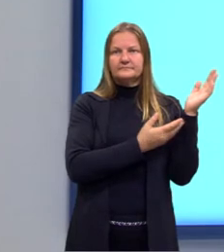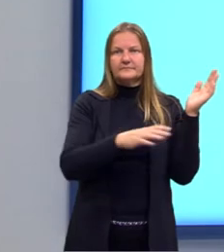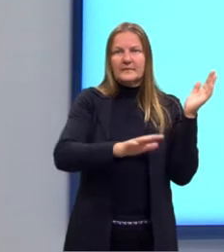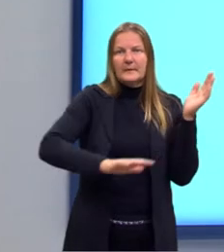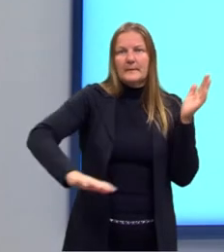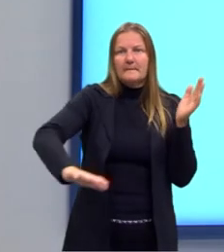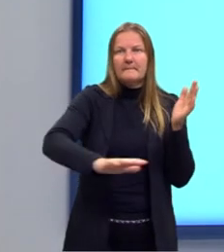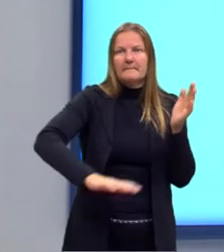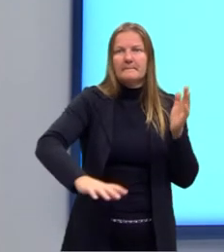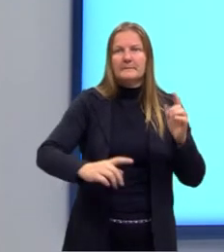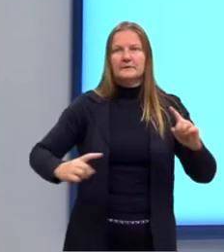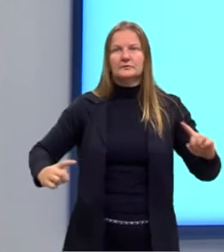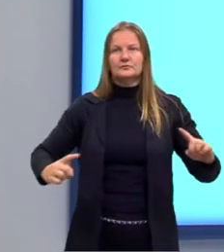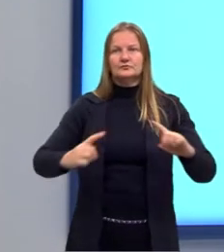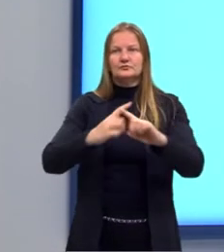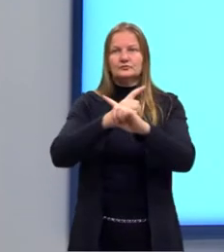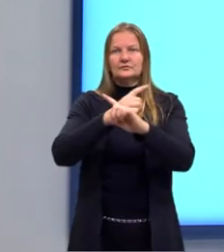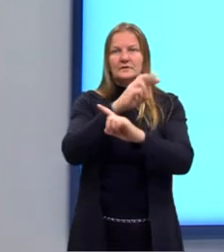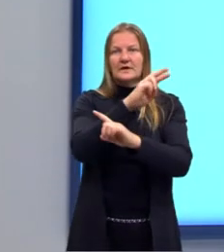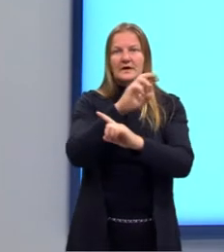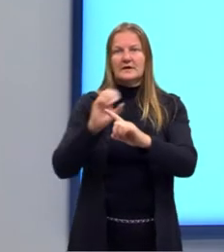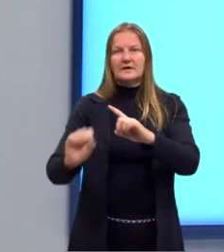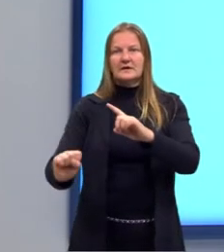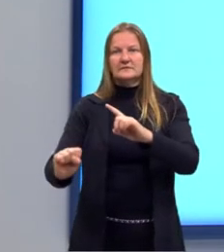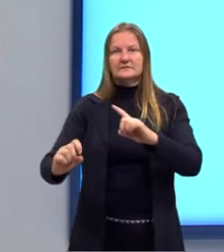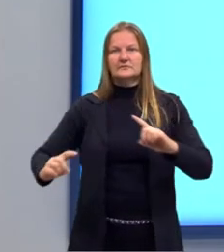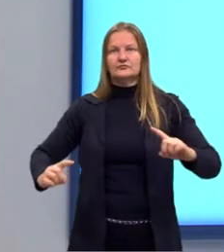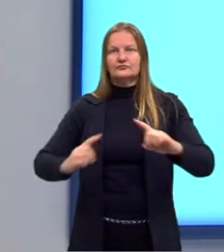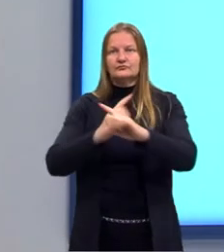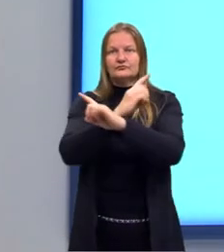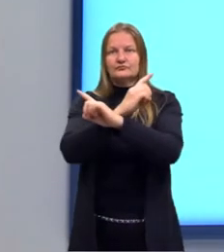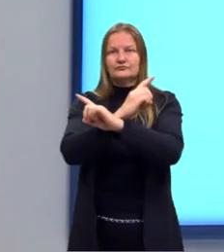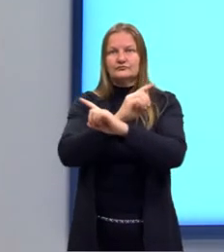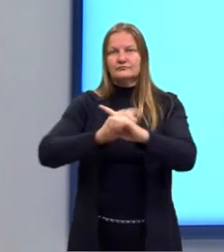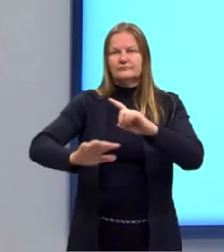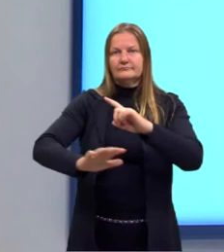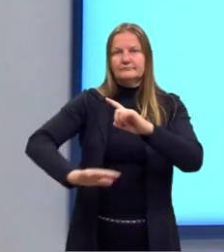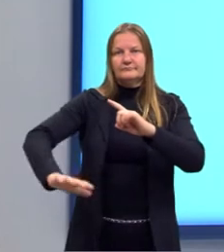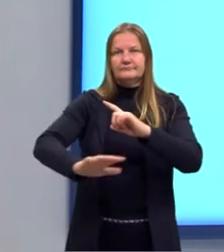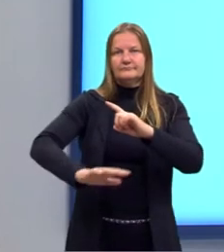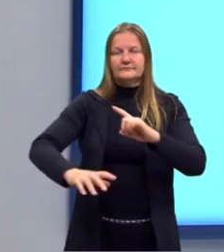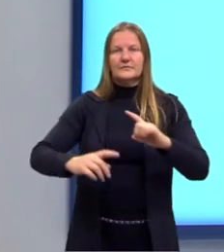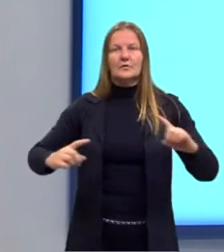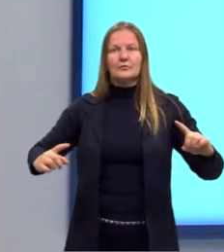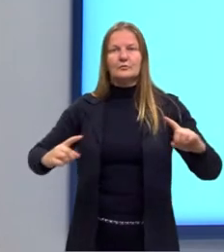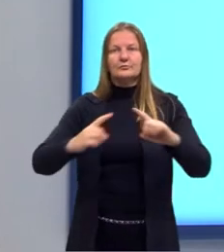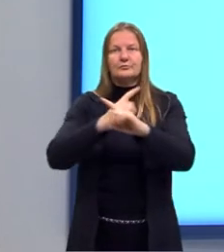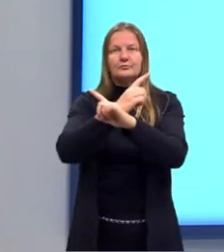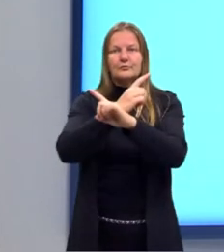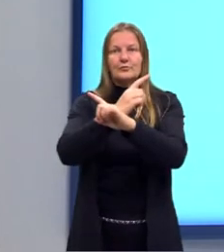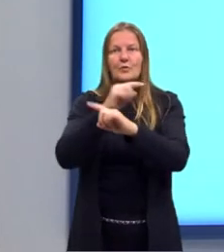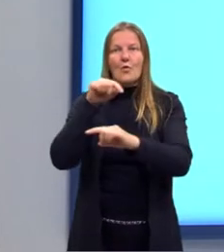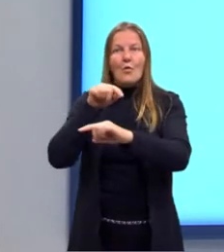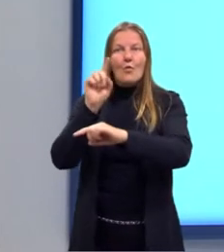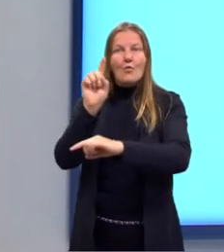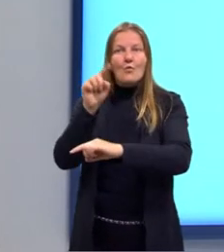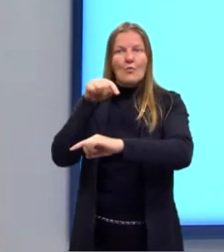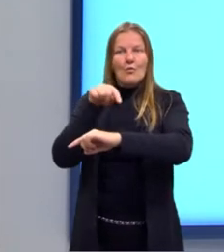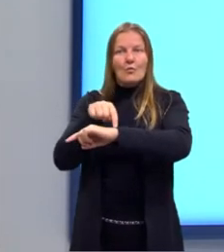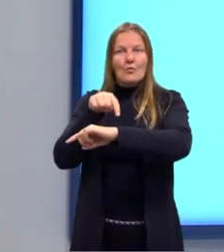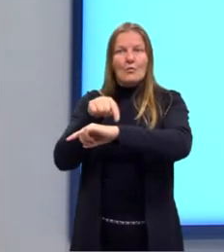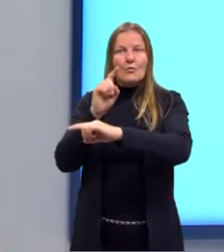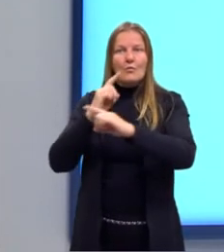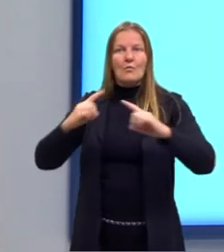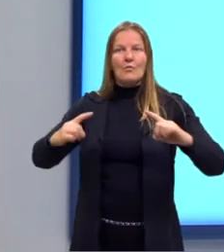Aqui nós temos a reta R e S em um mesmo plano. E elas se cruzam em um único ponto. Então, elas são